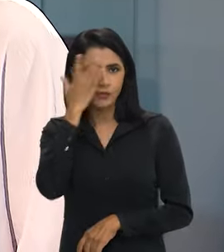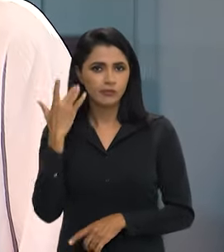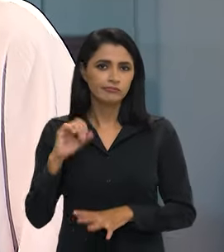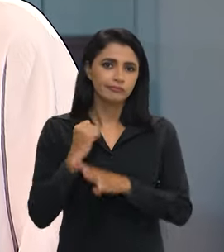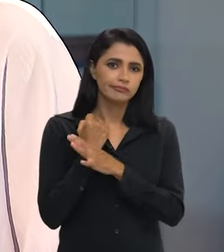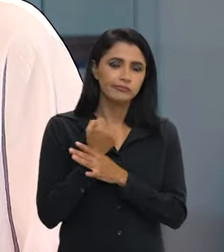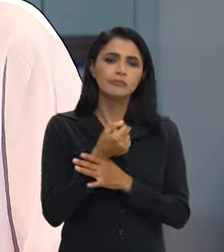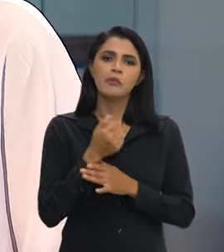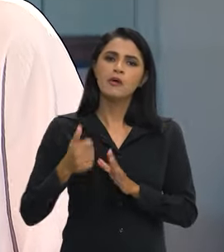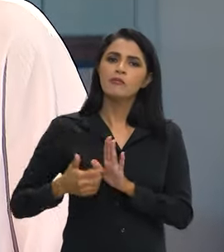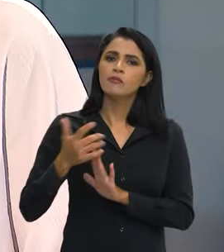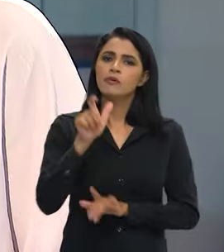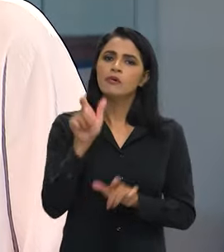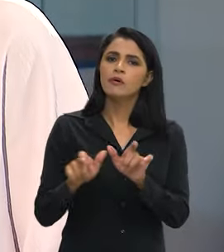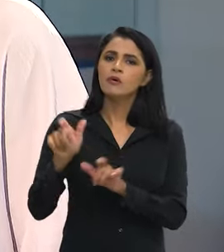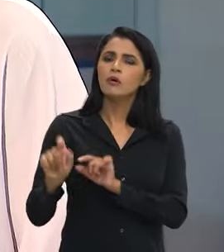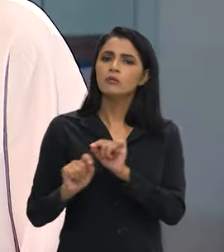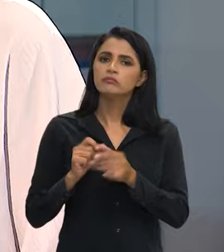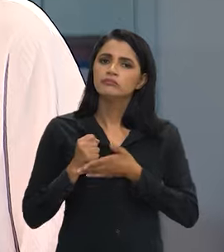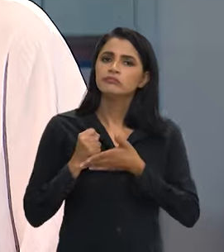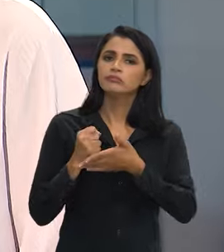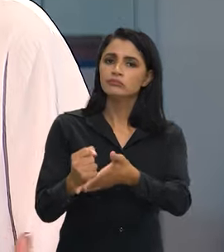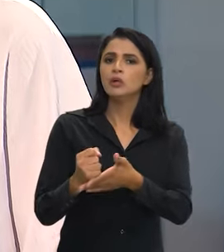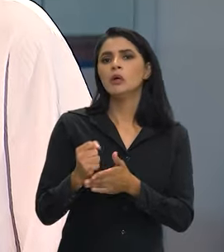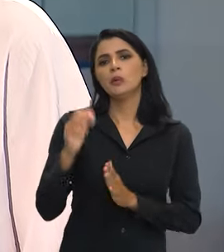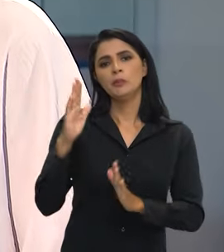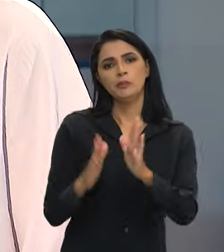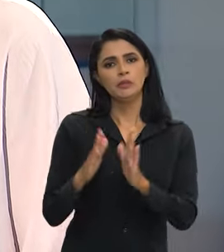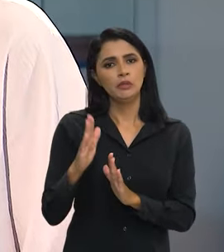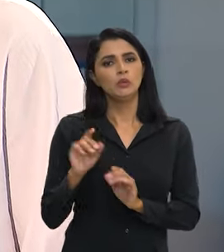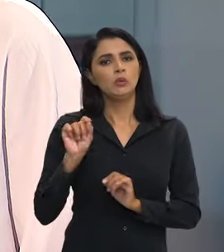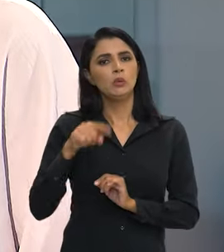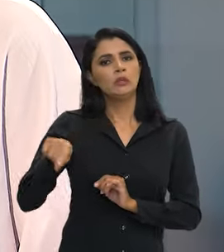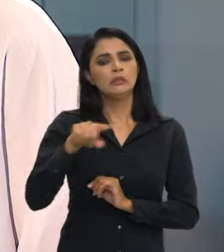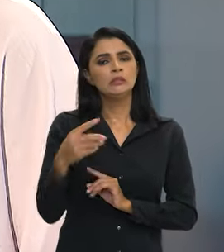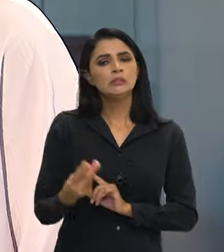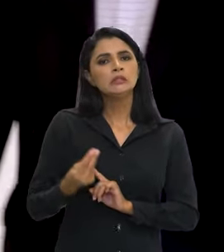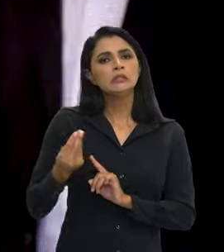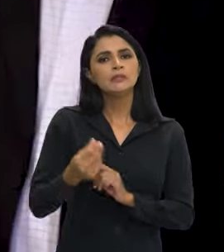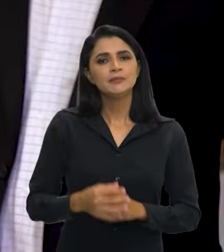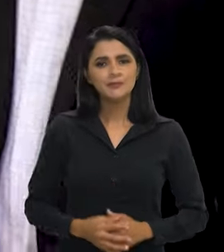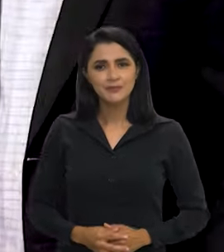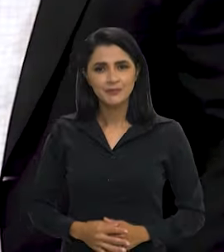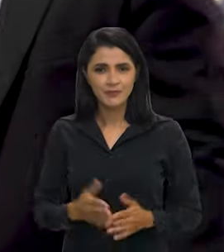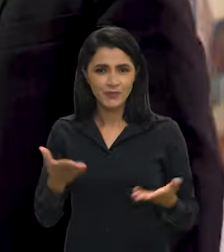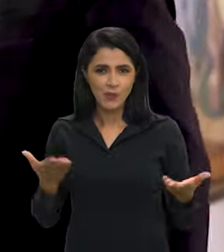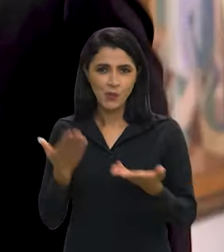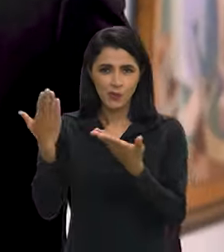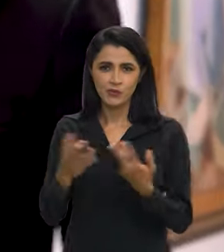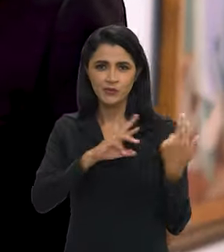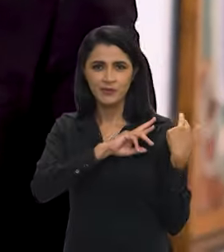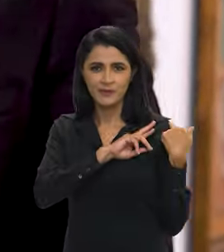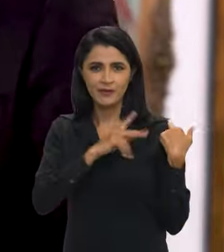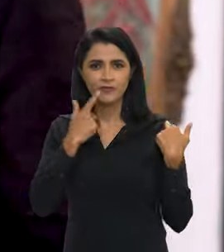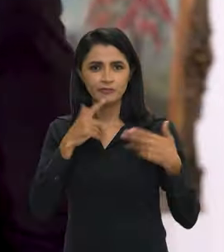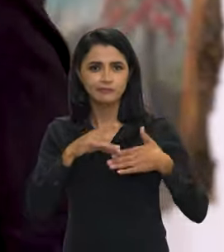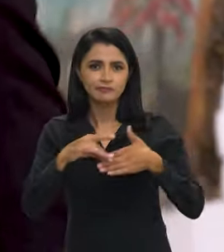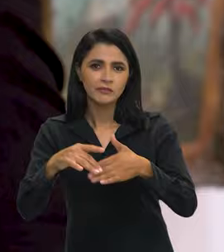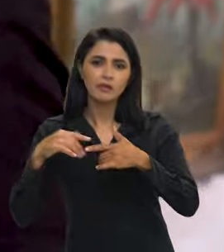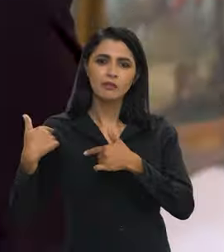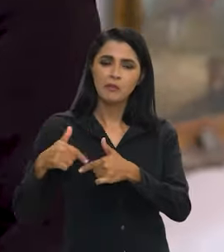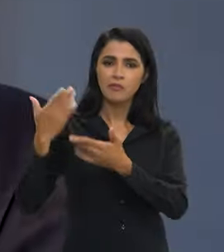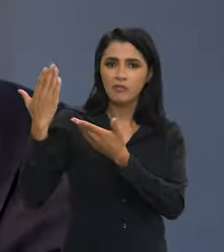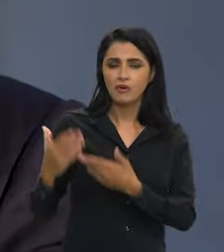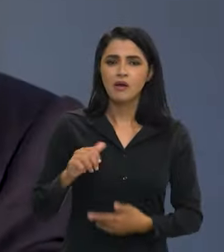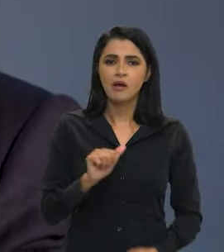ele que garante para milhões de pessoas um suporte durante os períodos em que estão mais vulneráveis. Hoje, o responsável pela condução